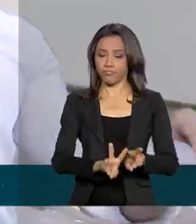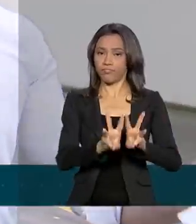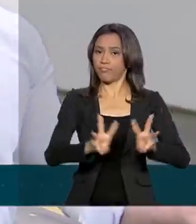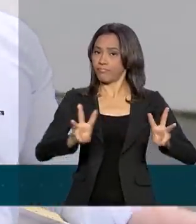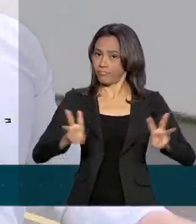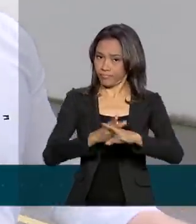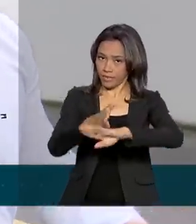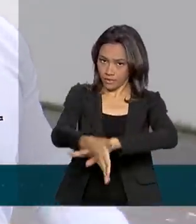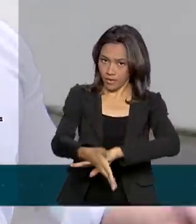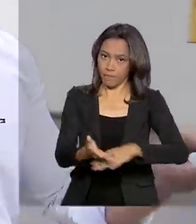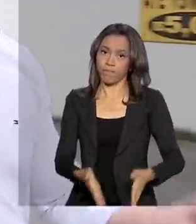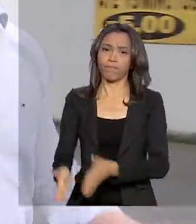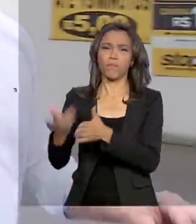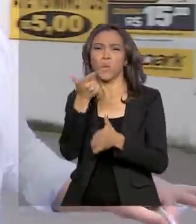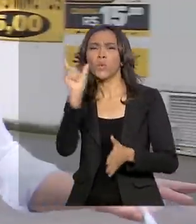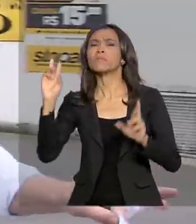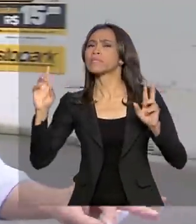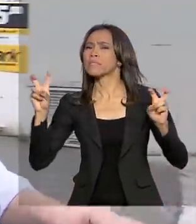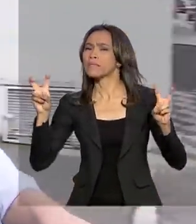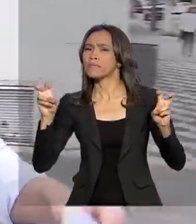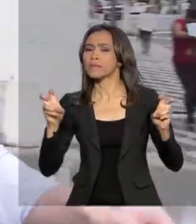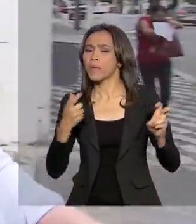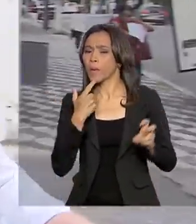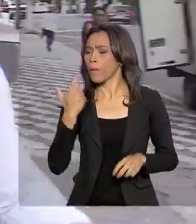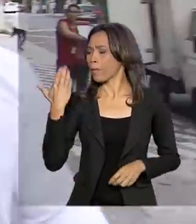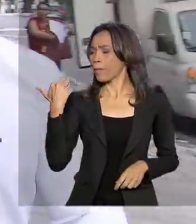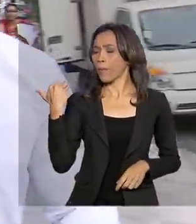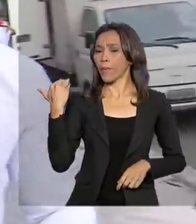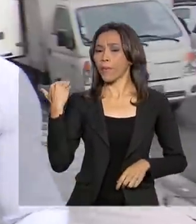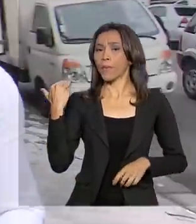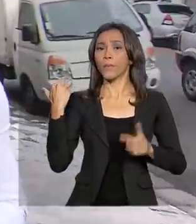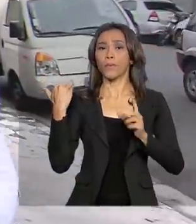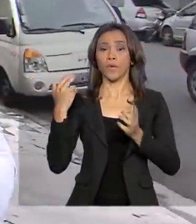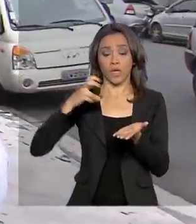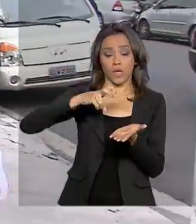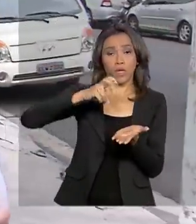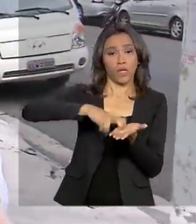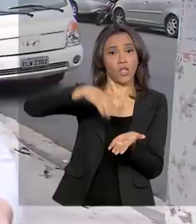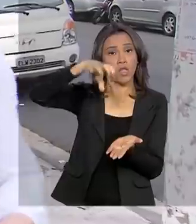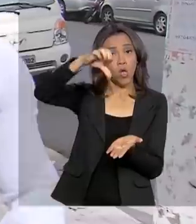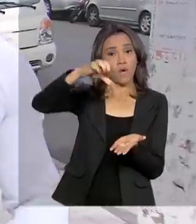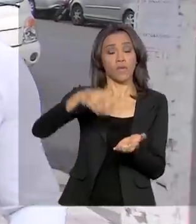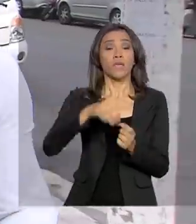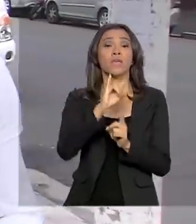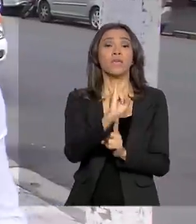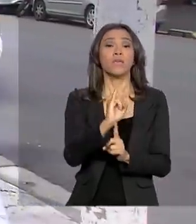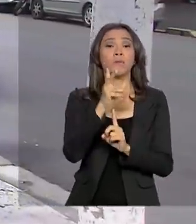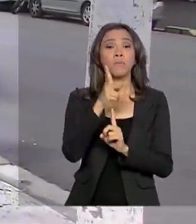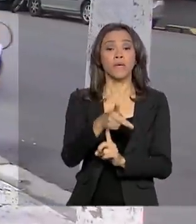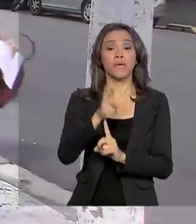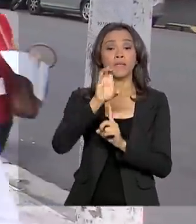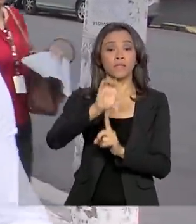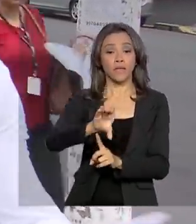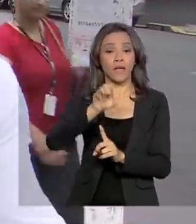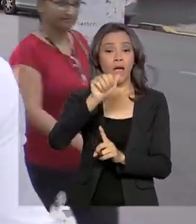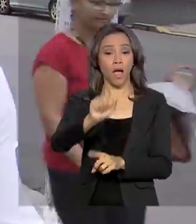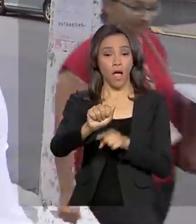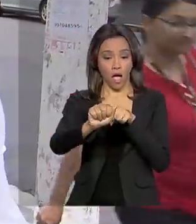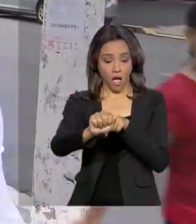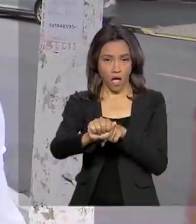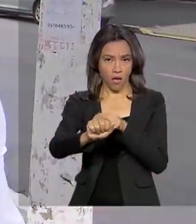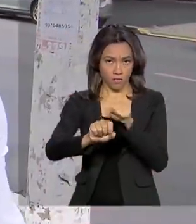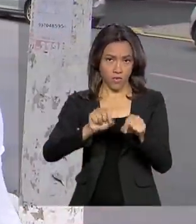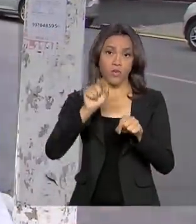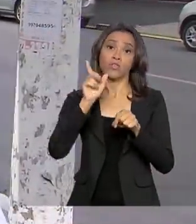mudando de assunto, saiu agora há pouco, às 9 horas da manhã, o IPCA, o Índice Nacional de Preços ao